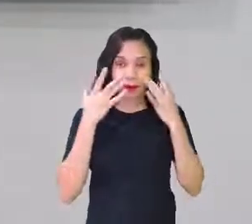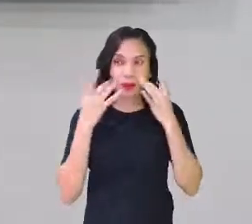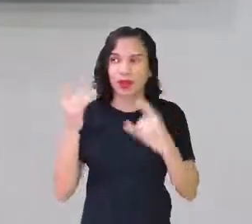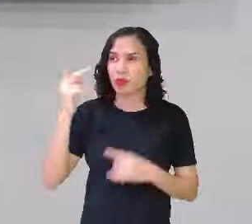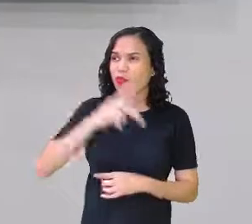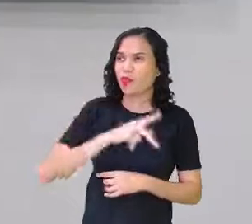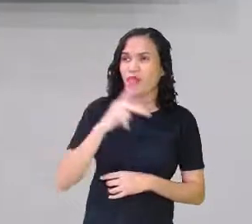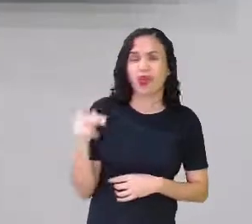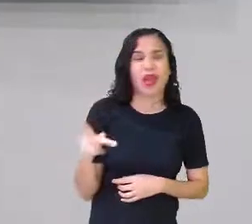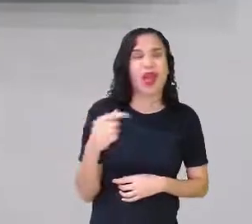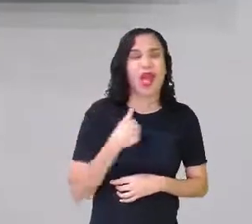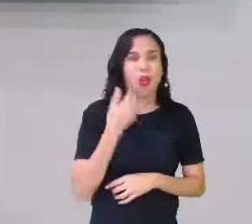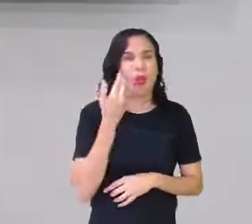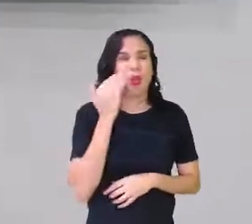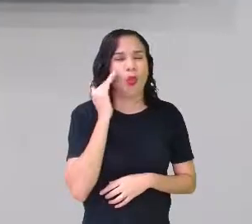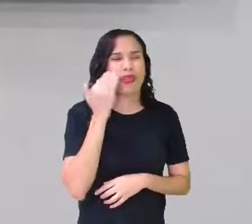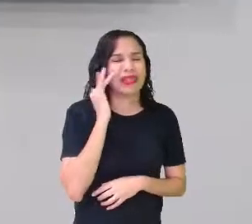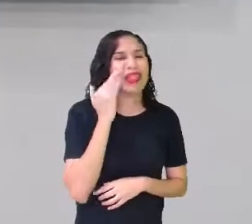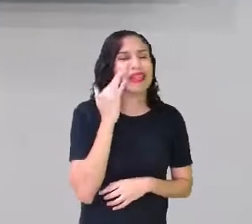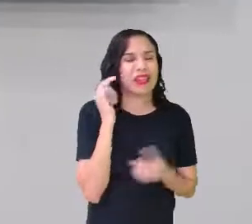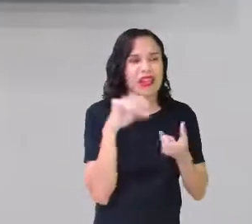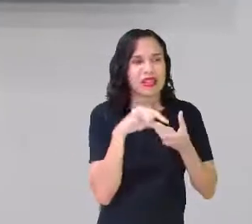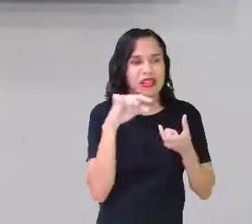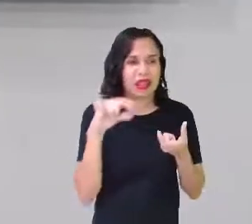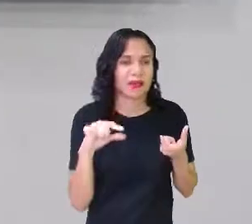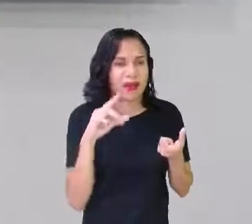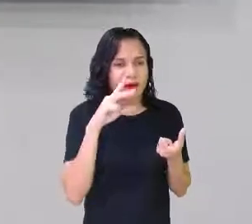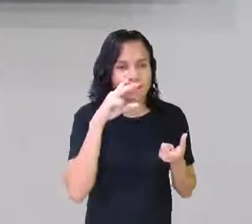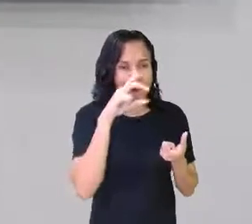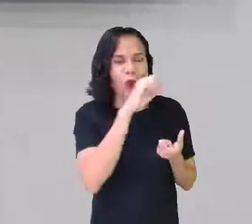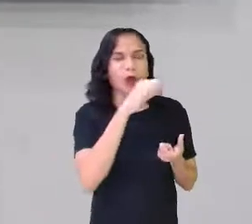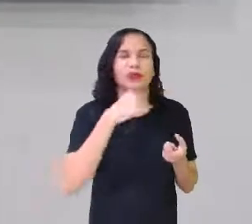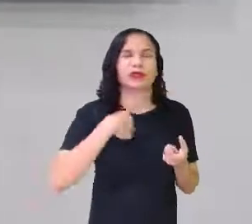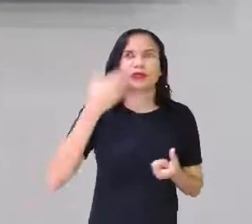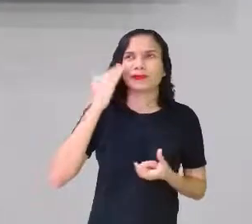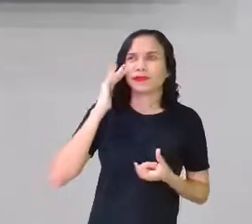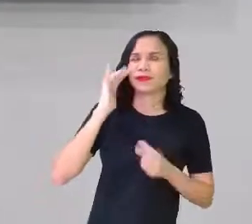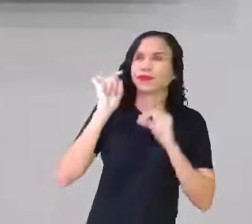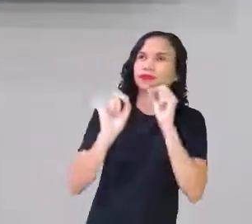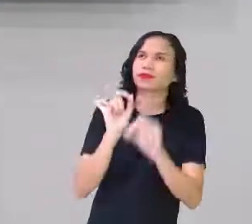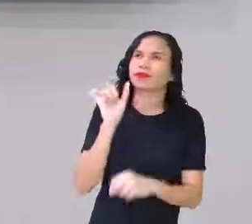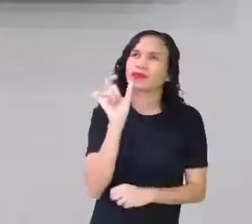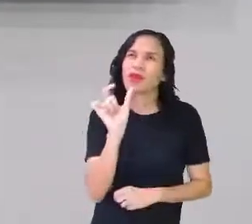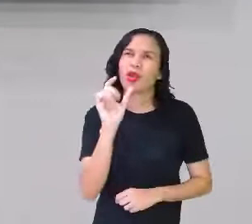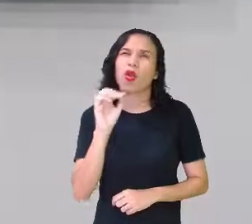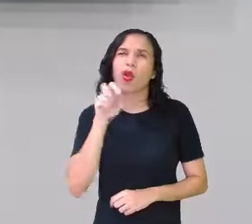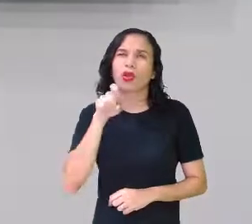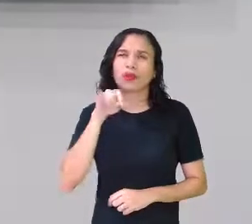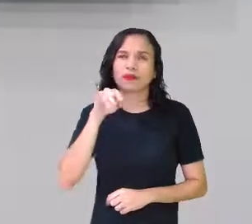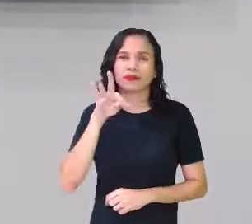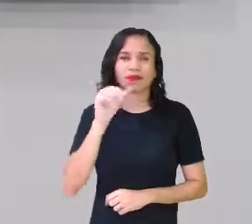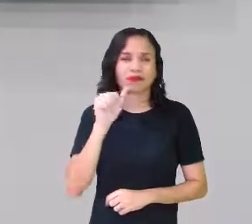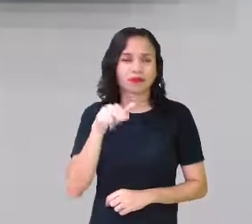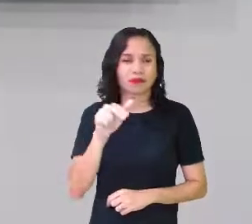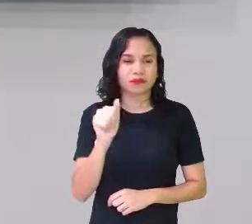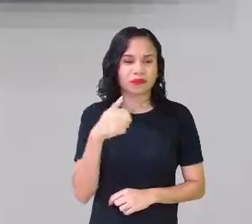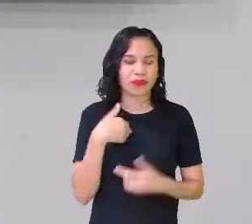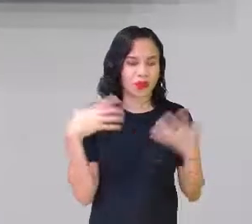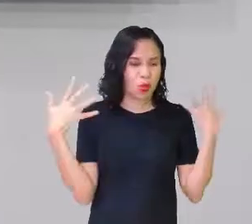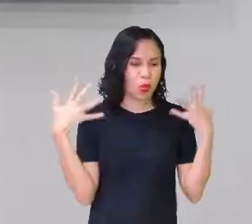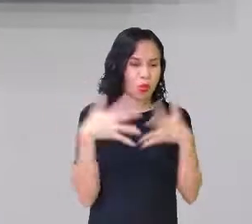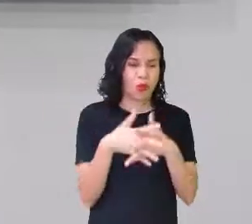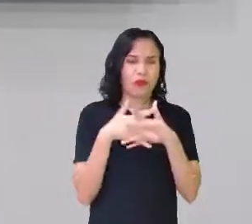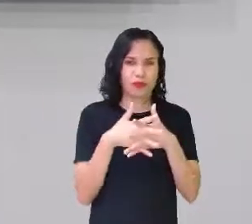falar uma coisa. Eu até estou entendendo o é sílaba tônica, entendi o que é uma palavra oxítona. Só que eu me confundo nessa